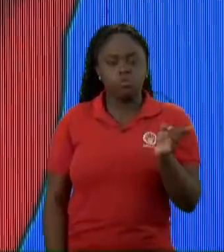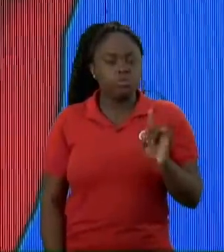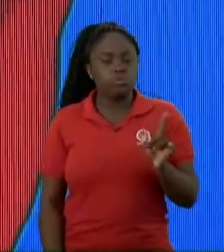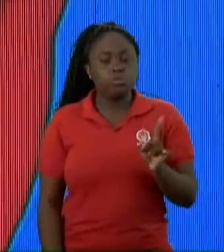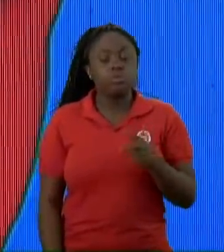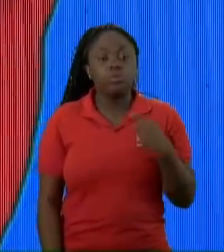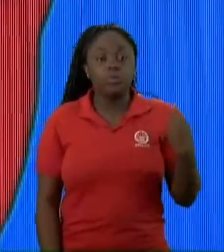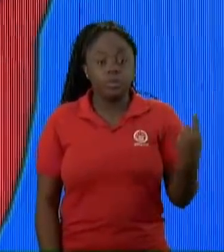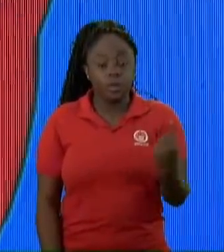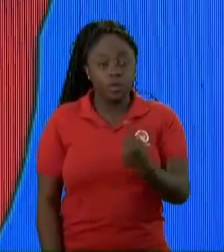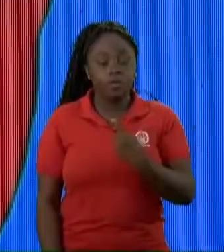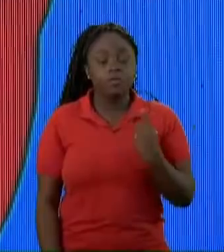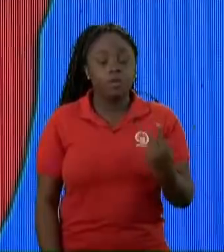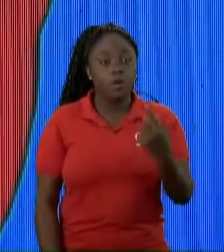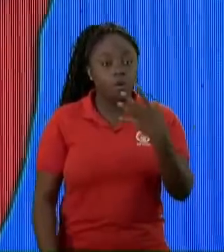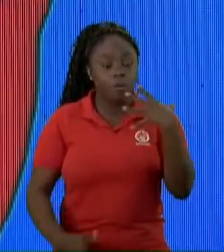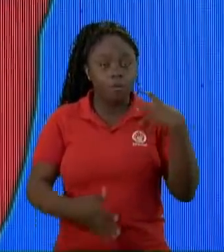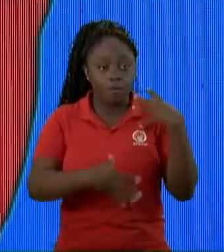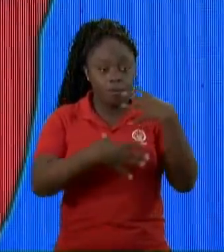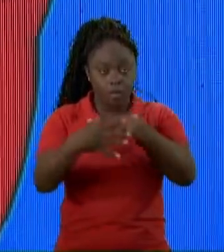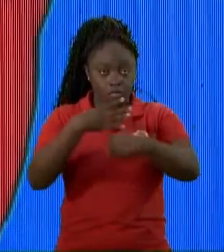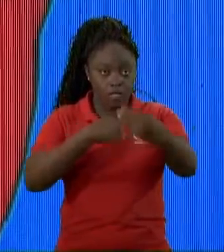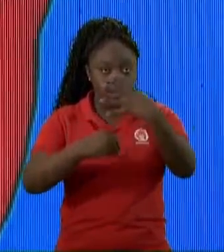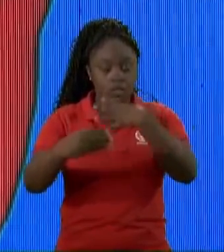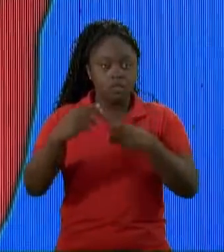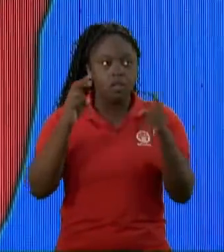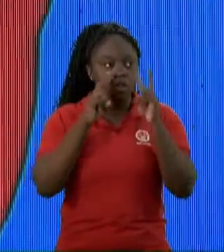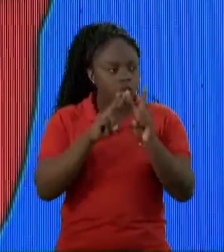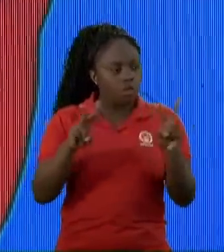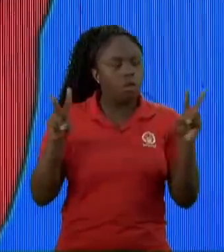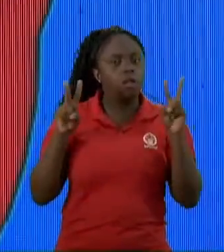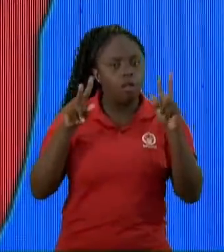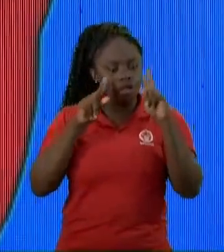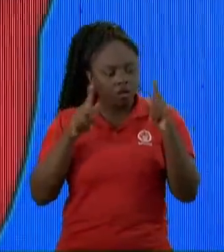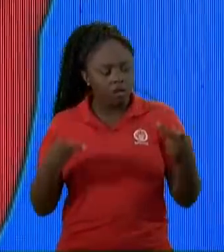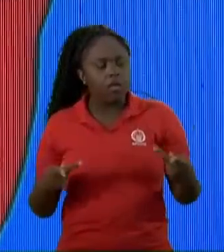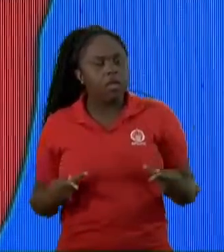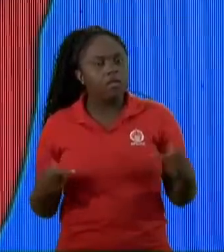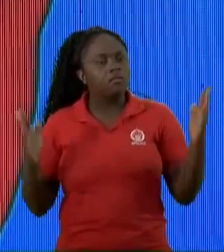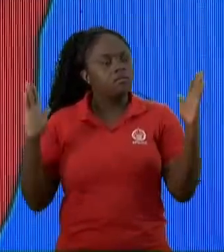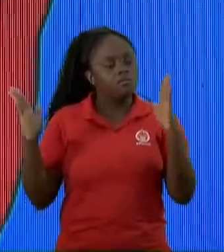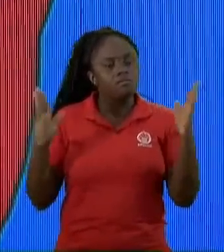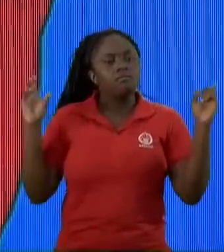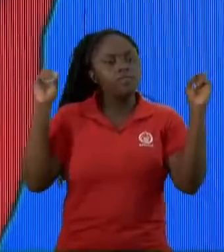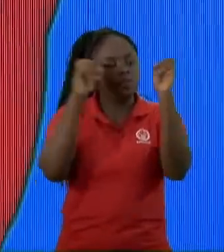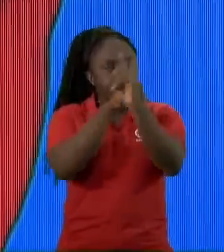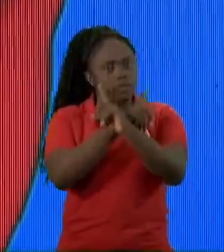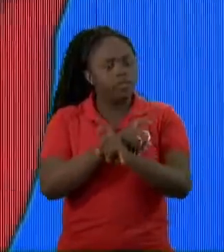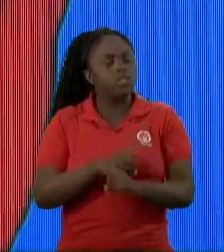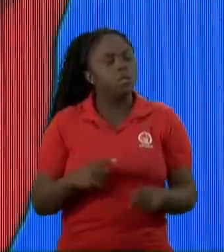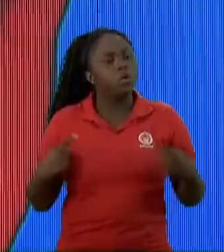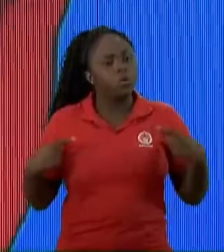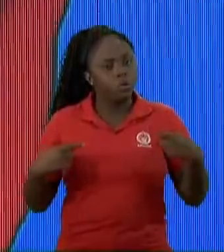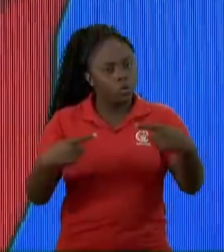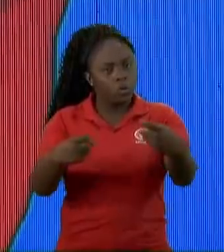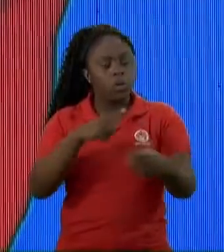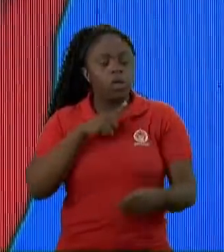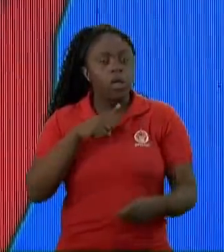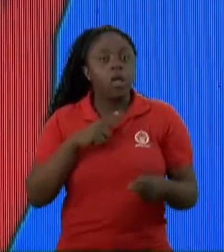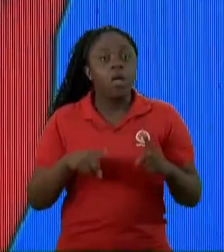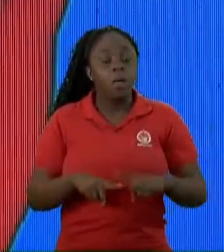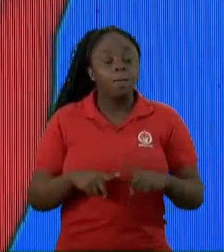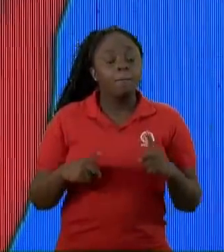que ser uma geração Que olha tudo isso Reconhece que o quadro é terrível Reconhece que estamos enfrentando lutas Mas